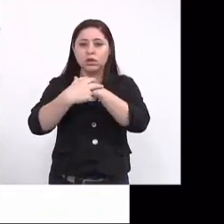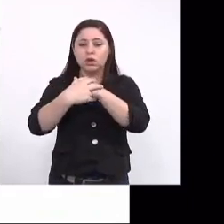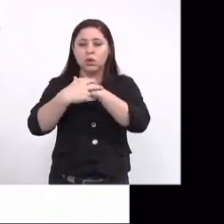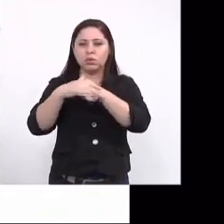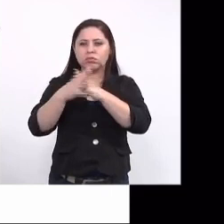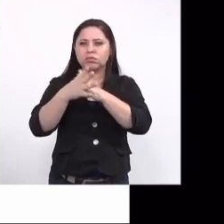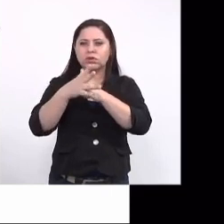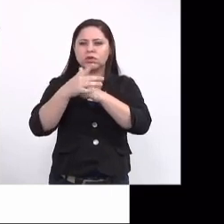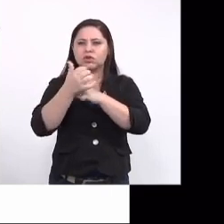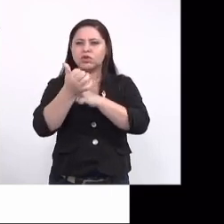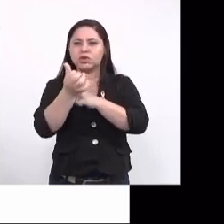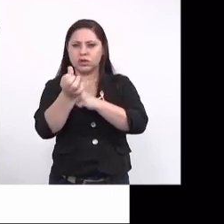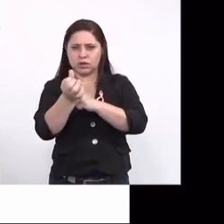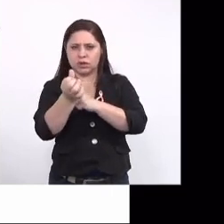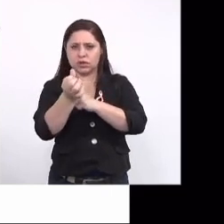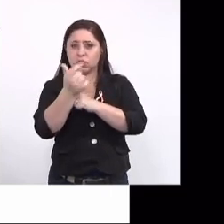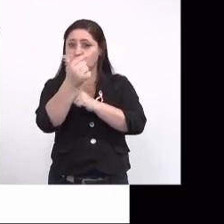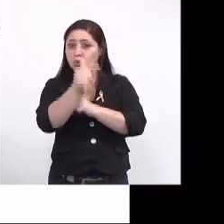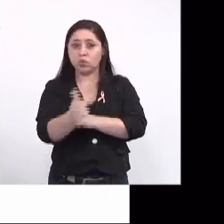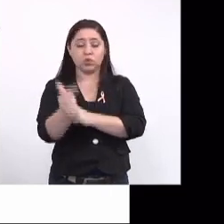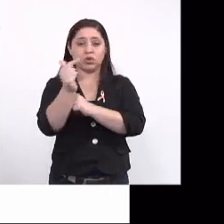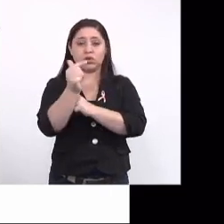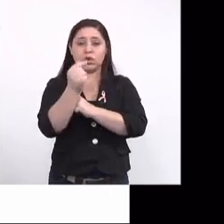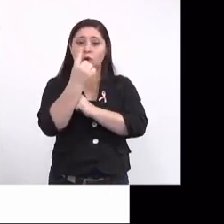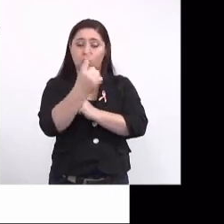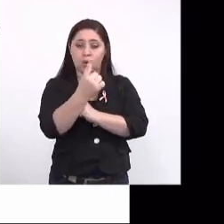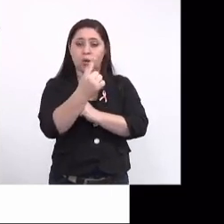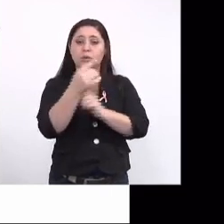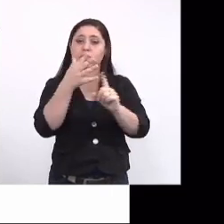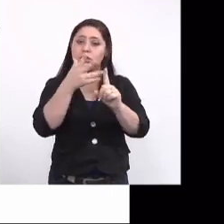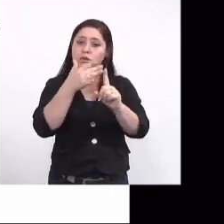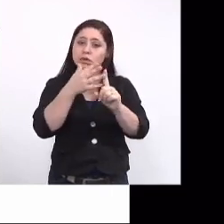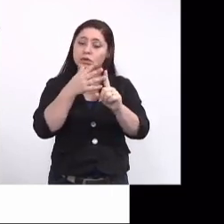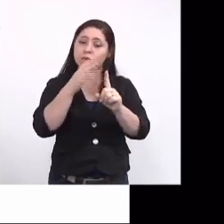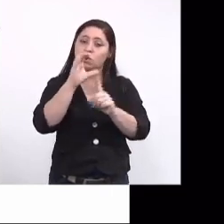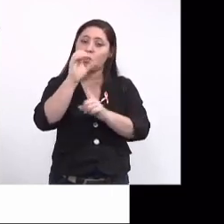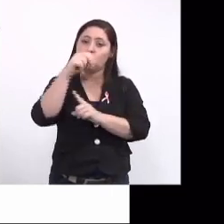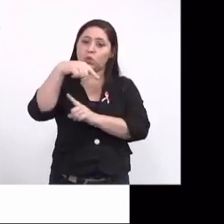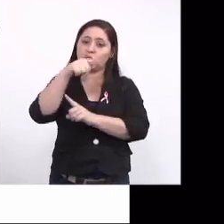entre essas 16 que não tinham zika, uma era a síndrome congênita,